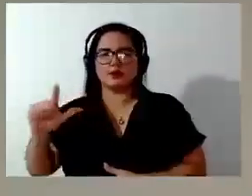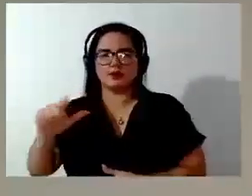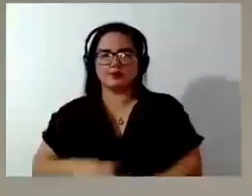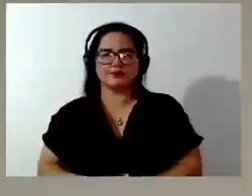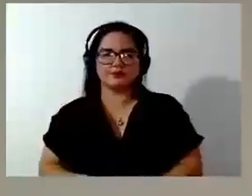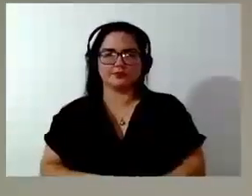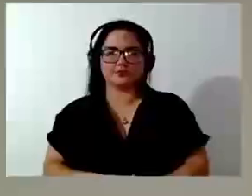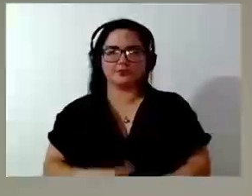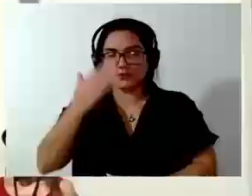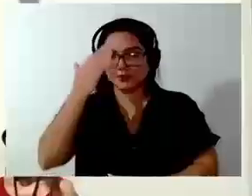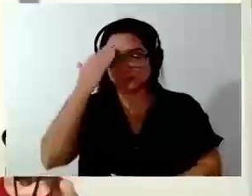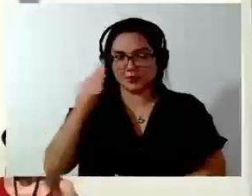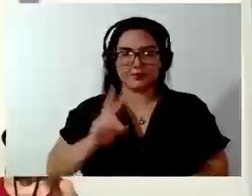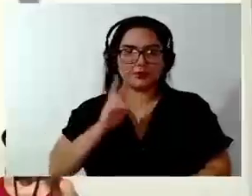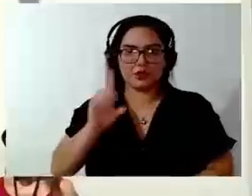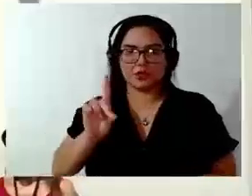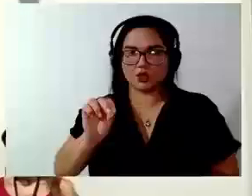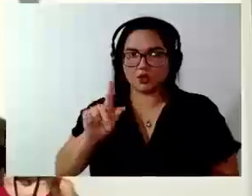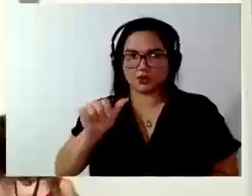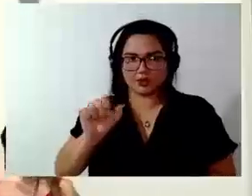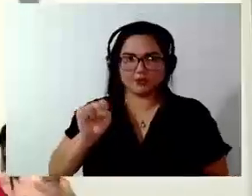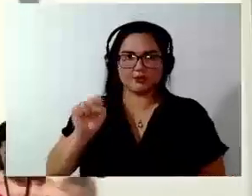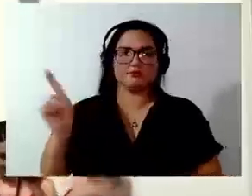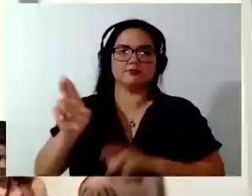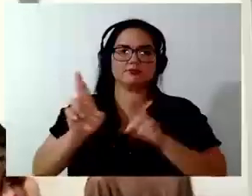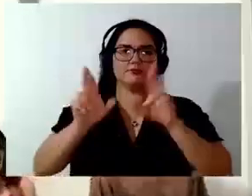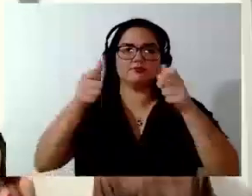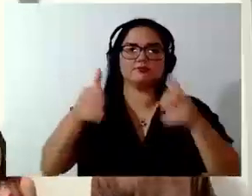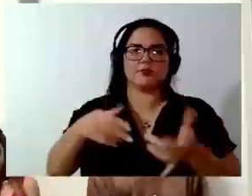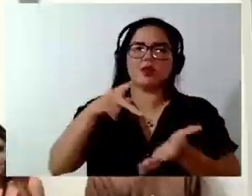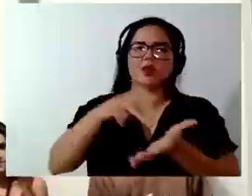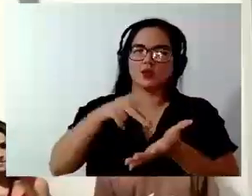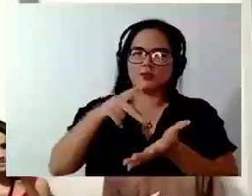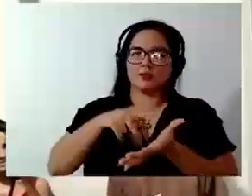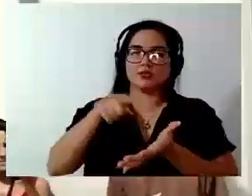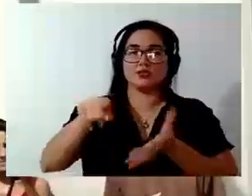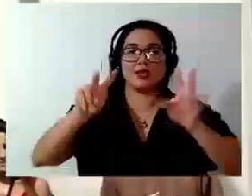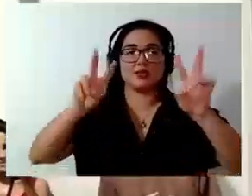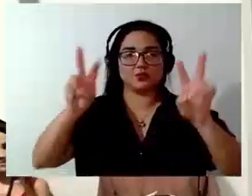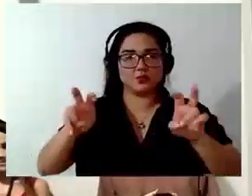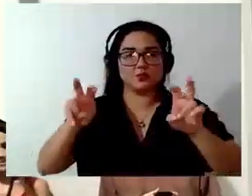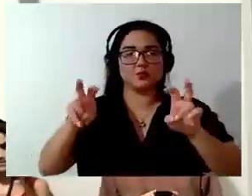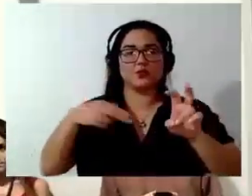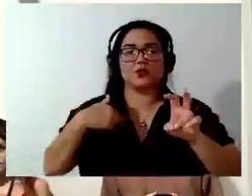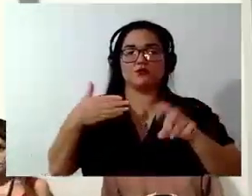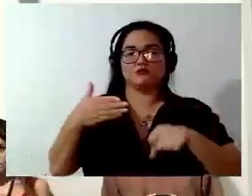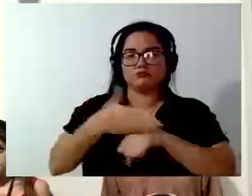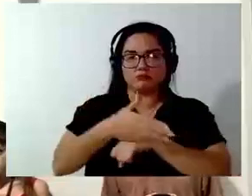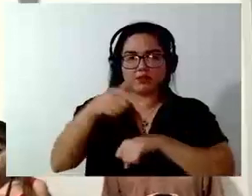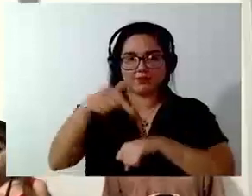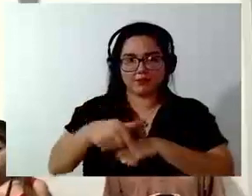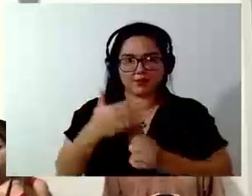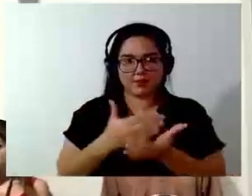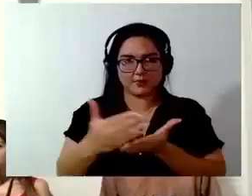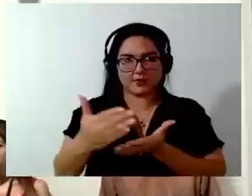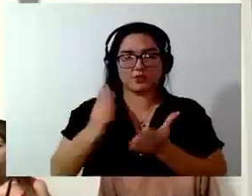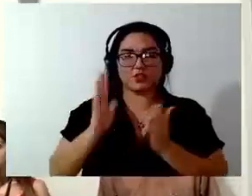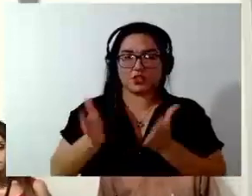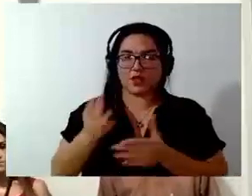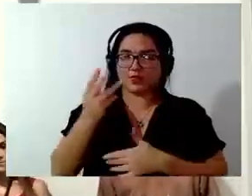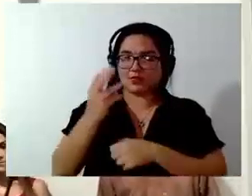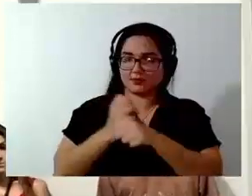Obrigado, vereador Douglas, pela parte. Realmente, esse assunto, desde que entramos nessa casa, já vamos para o terceiro ano,